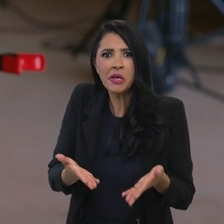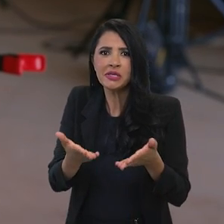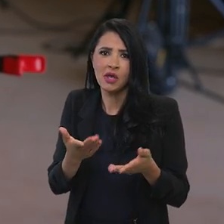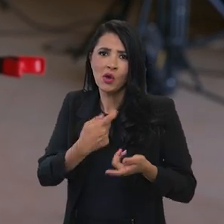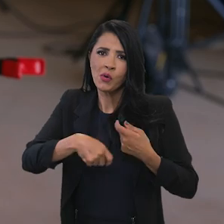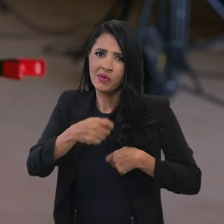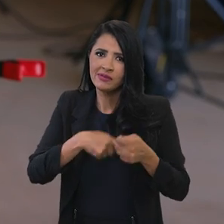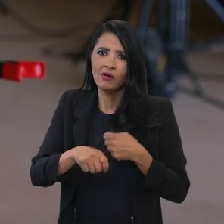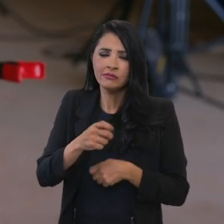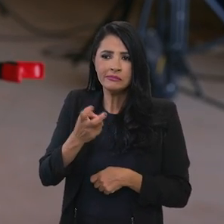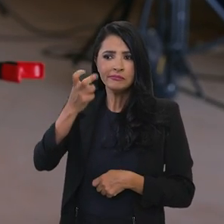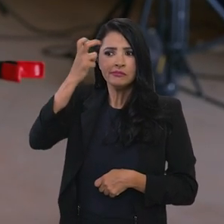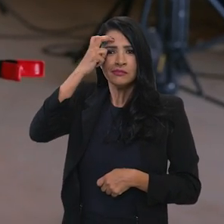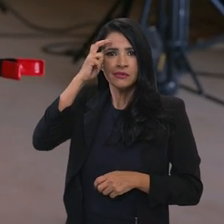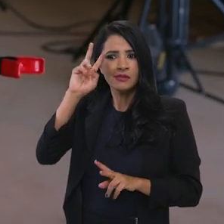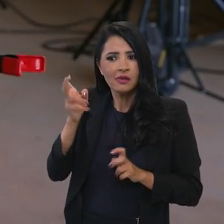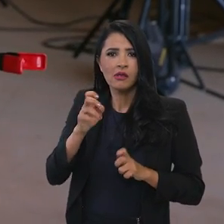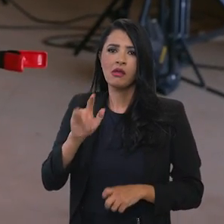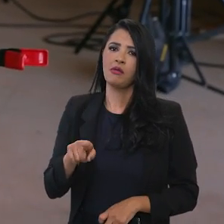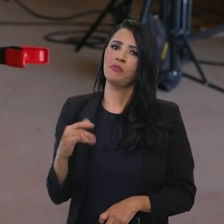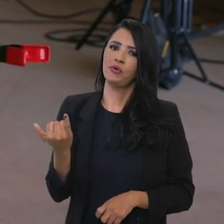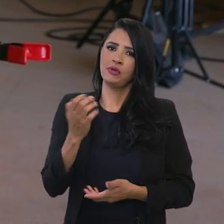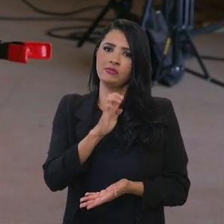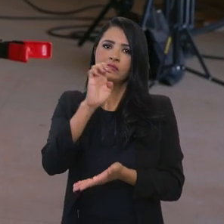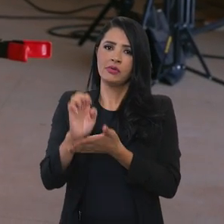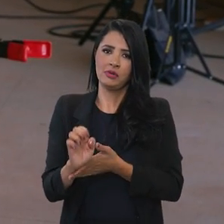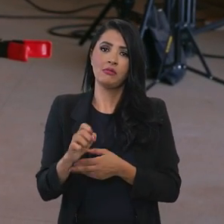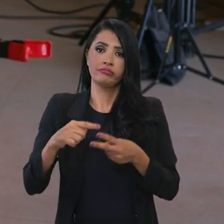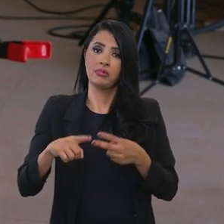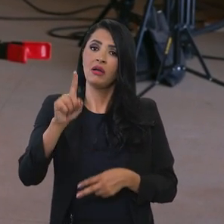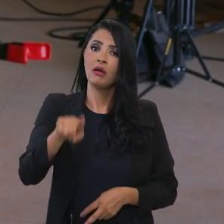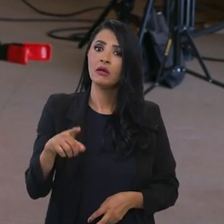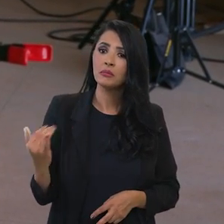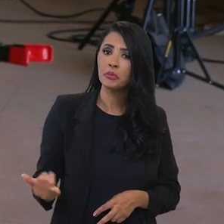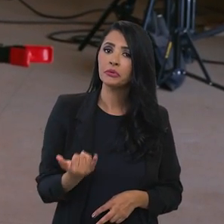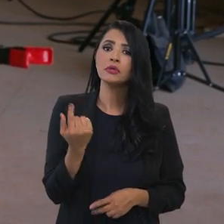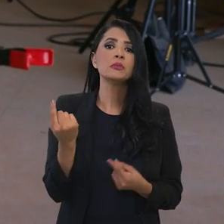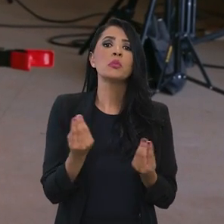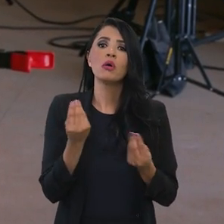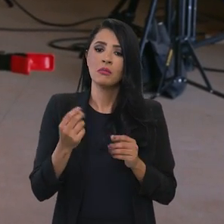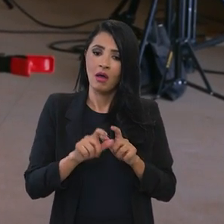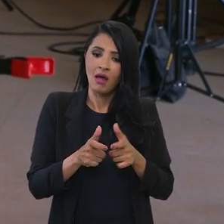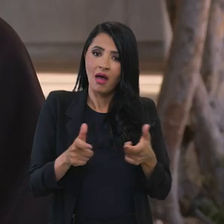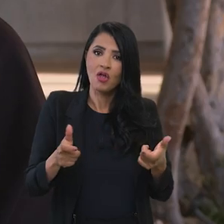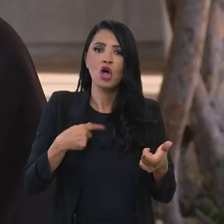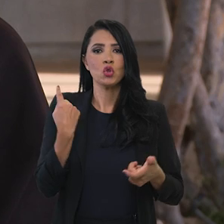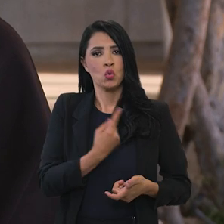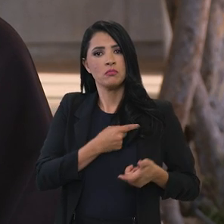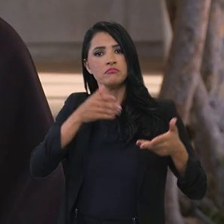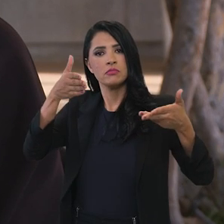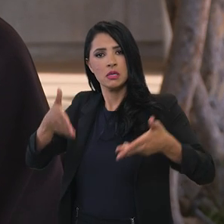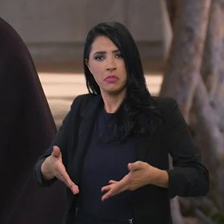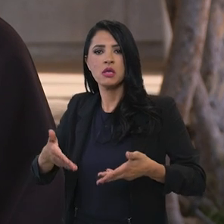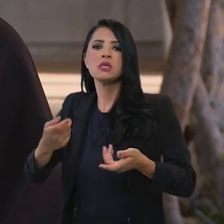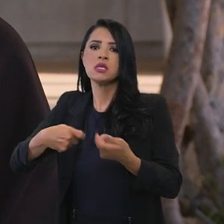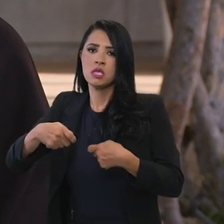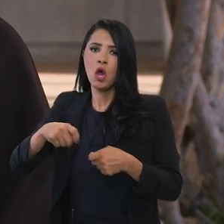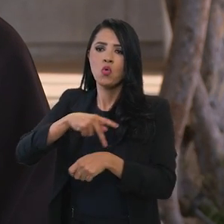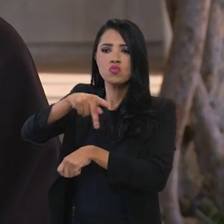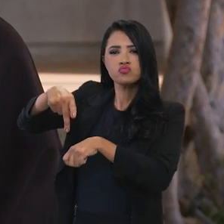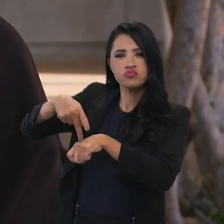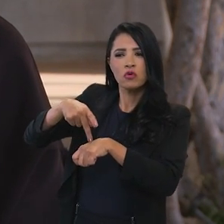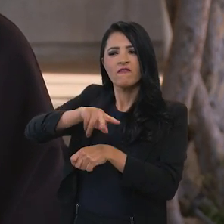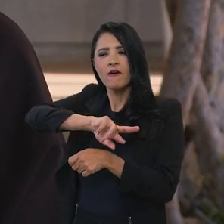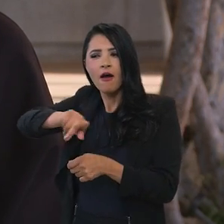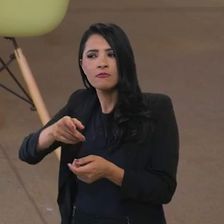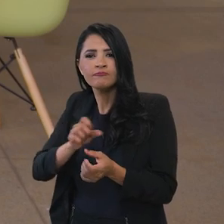Política Nacional da Cultura Exportadora, que tem exatamente esse objetivo, fazer com que mais empresas considerem efetivamente a possibilidade de